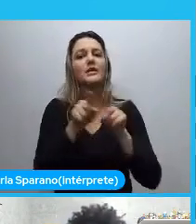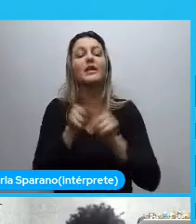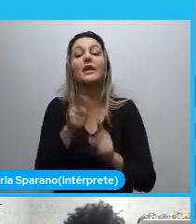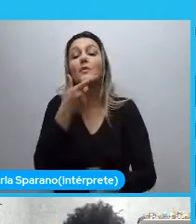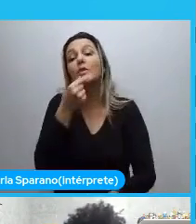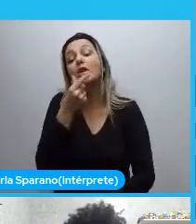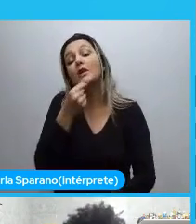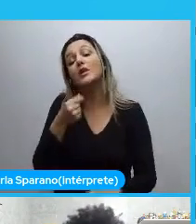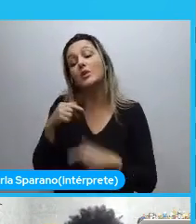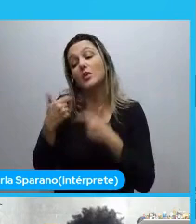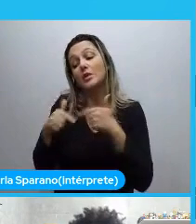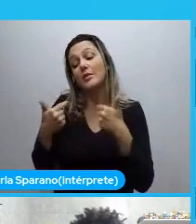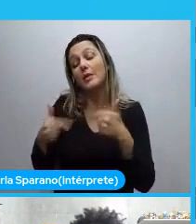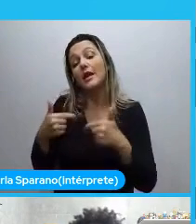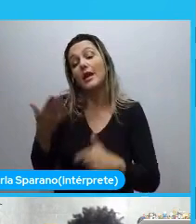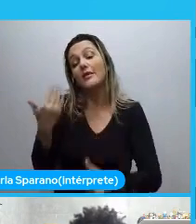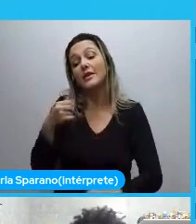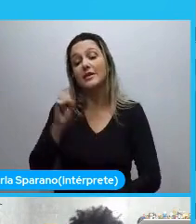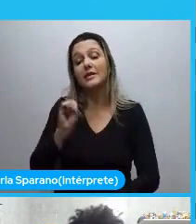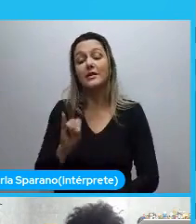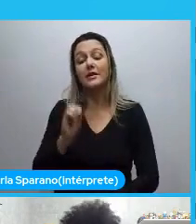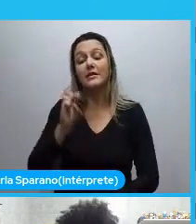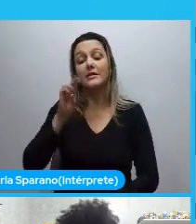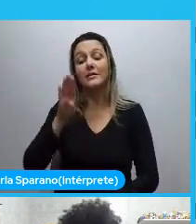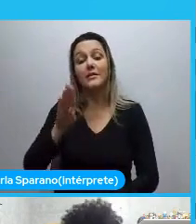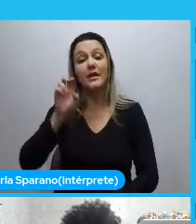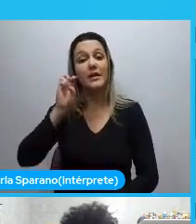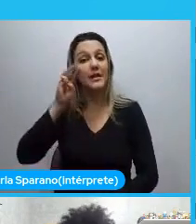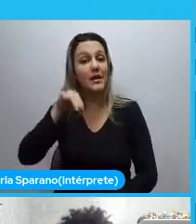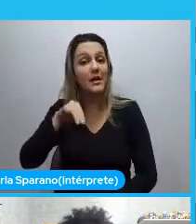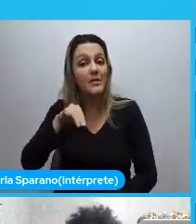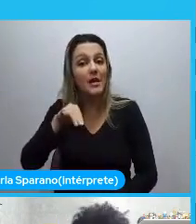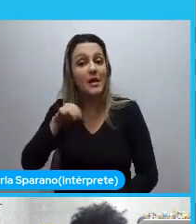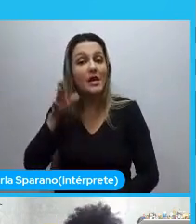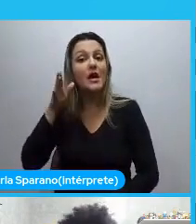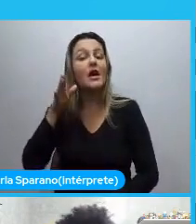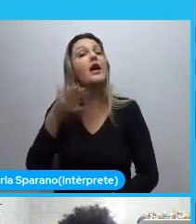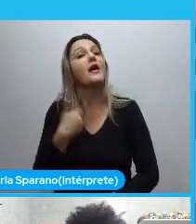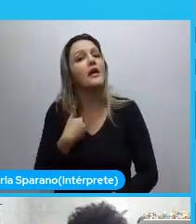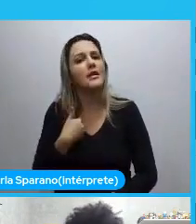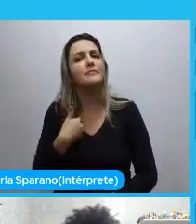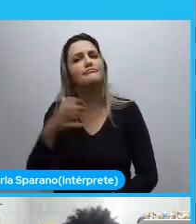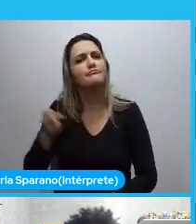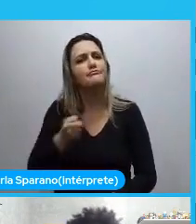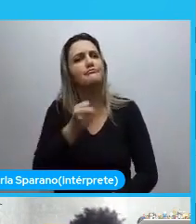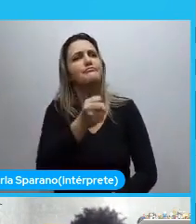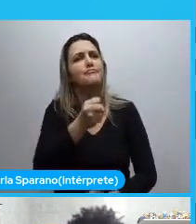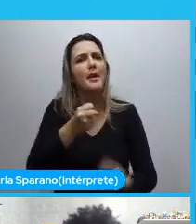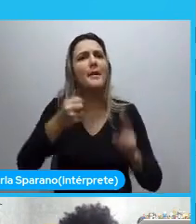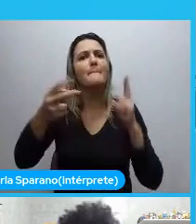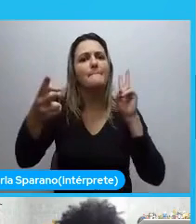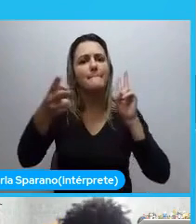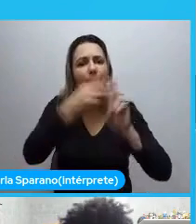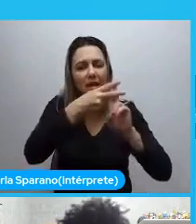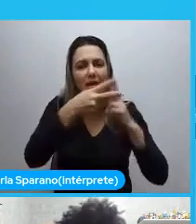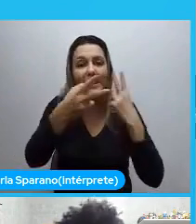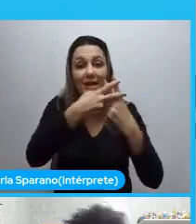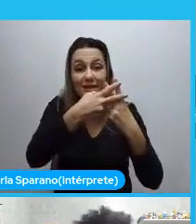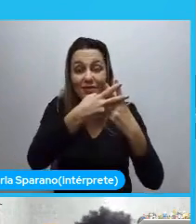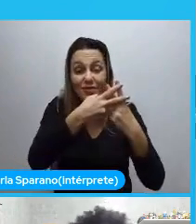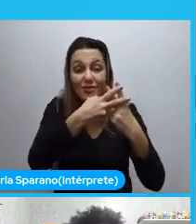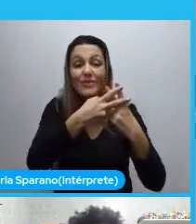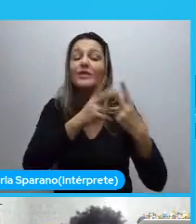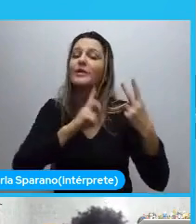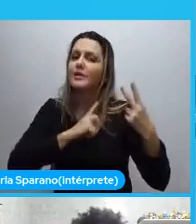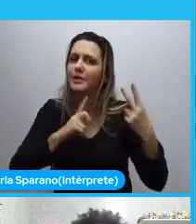trabalhava na IBM. Acho que é a IBM. Que passou um tempo preso. Por um. Enfim. A gente tem. Milhões de casos. Que eu poderia me deleitar aqui. Falando.